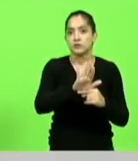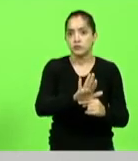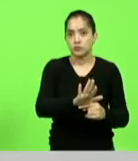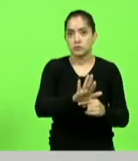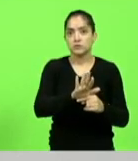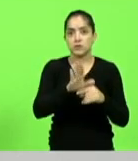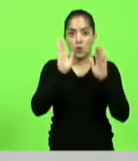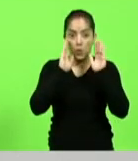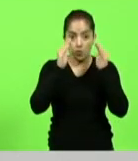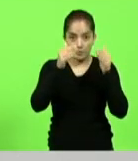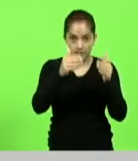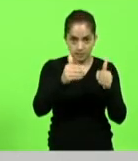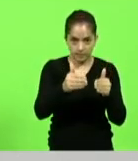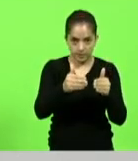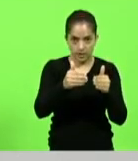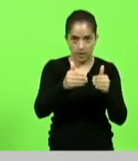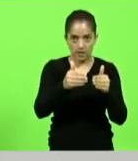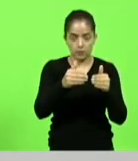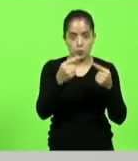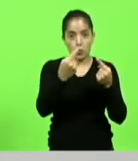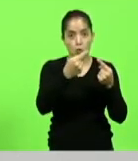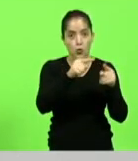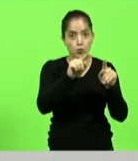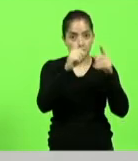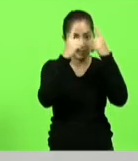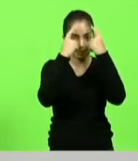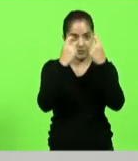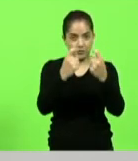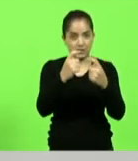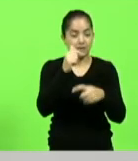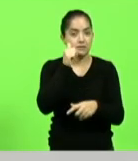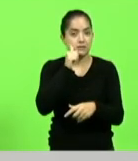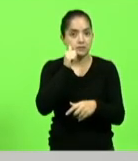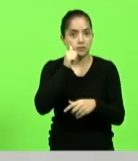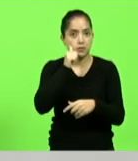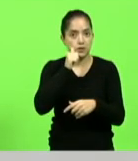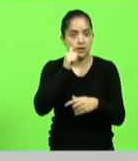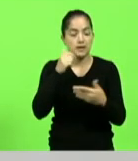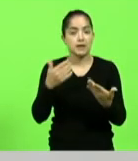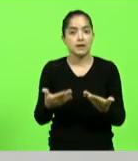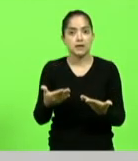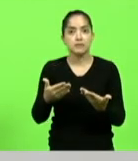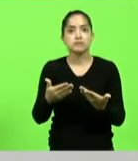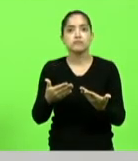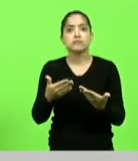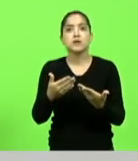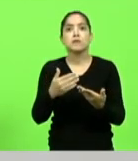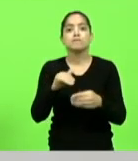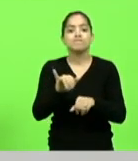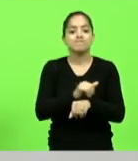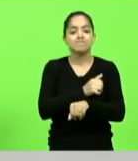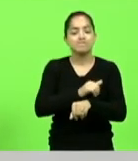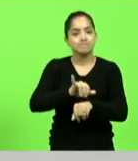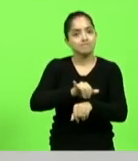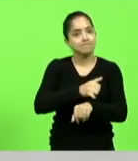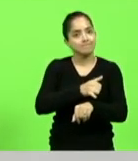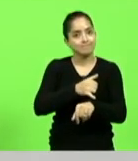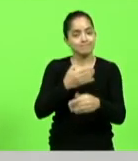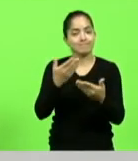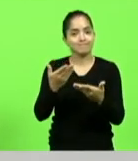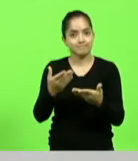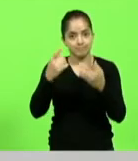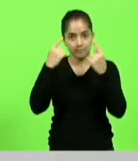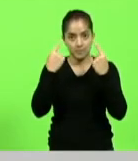Observatório de Combate à Violência contra a Mulher que é uma ferramenta estratégica no